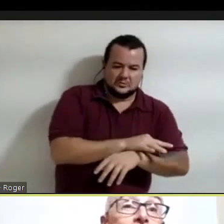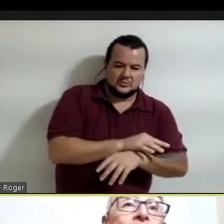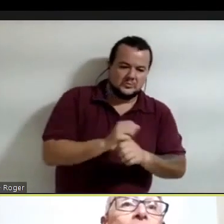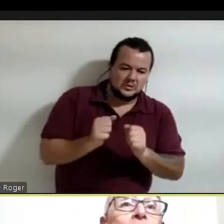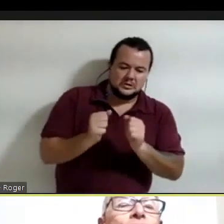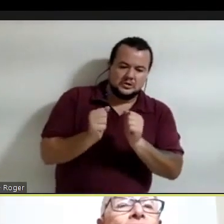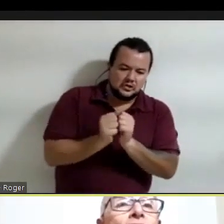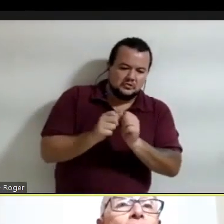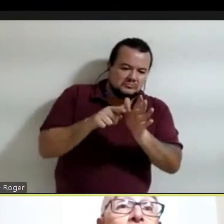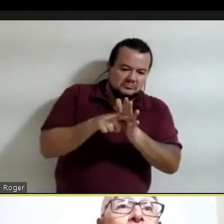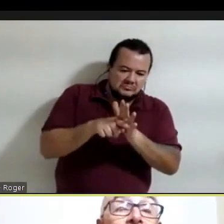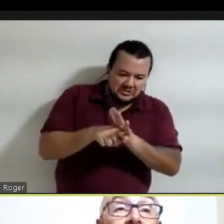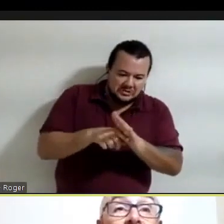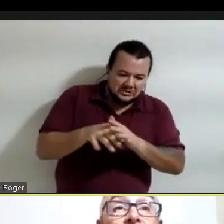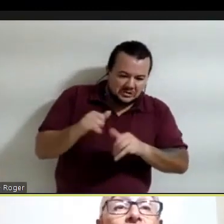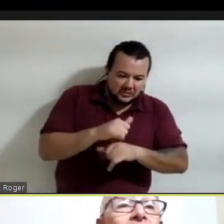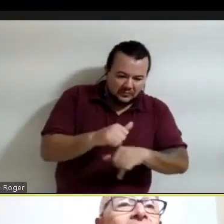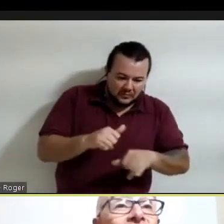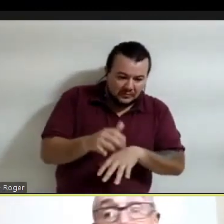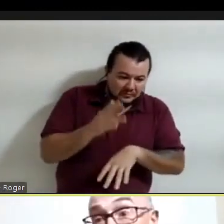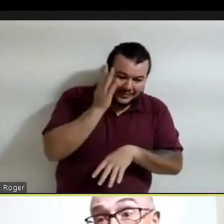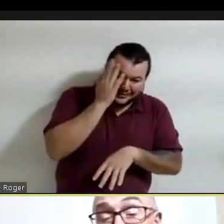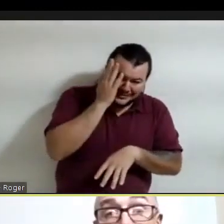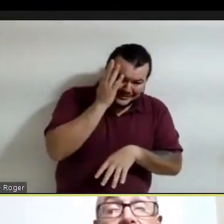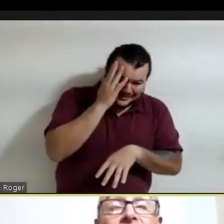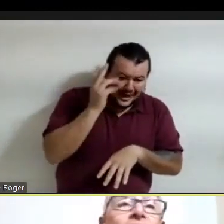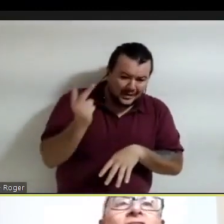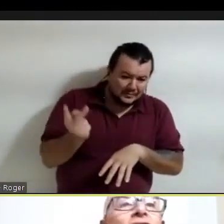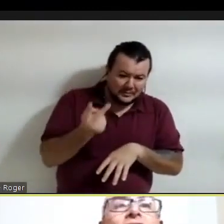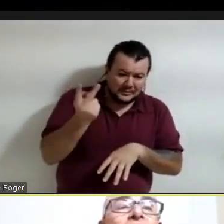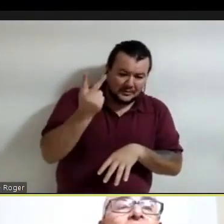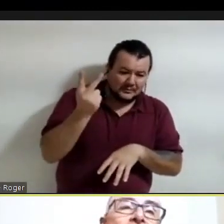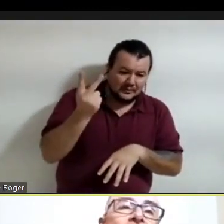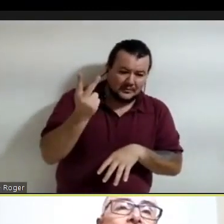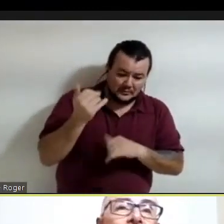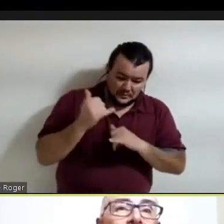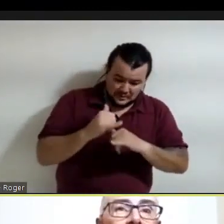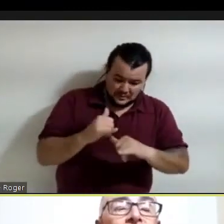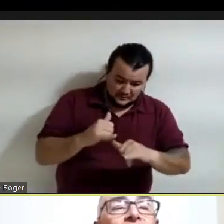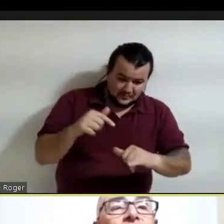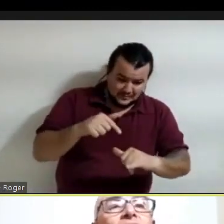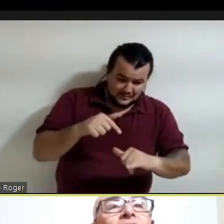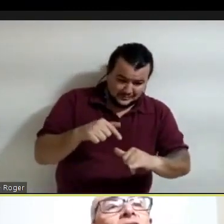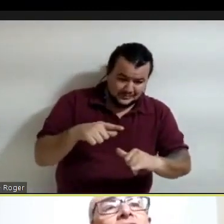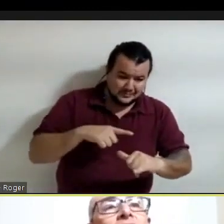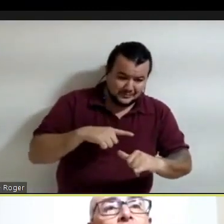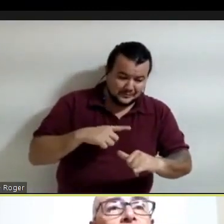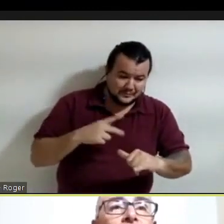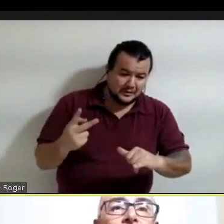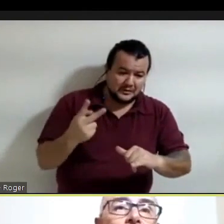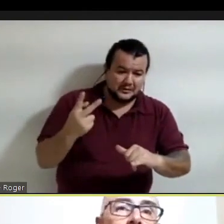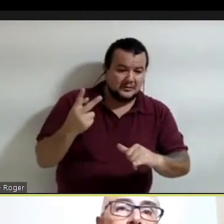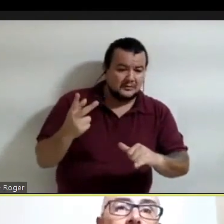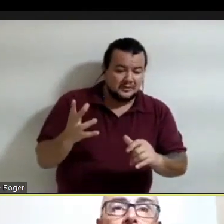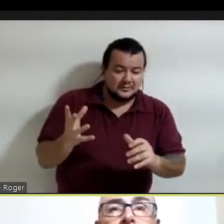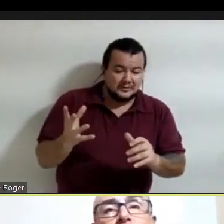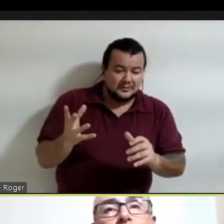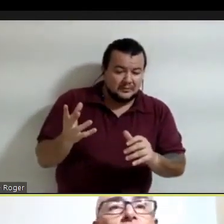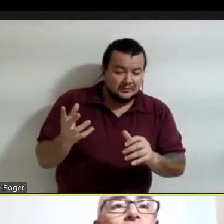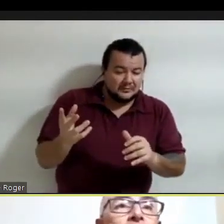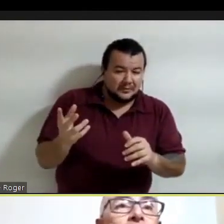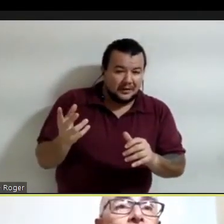que esses dados têm informação completa, valiosa, e que não é necessário pensar em que a arquitetura se faz só